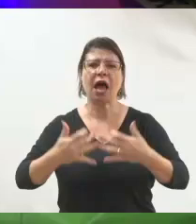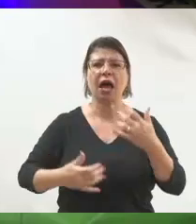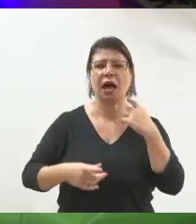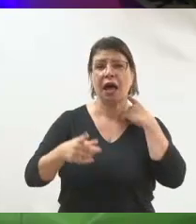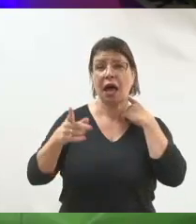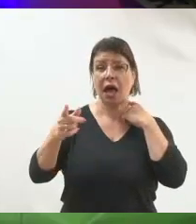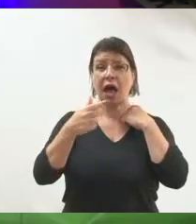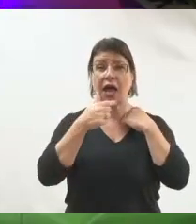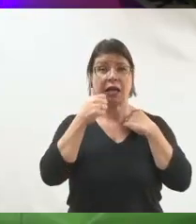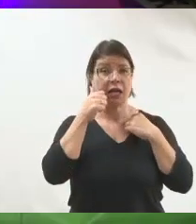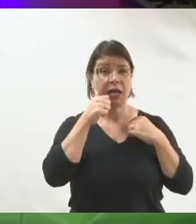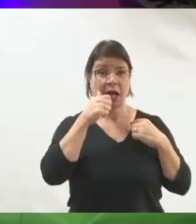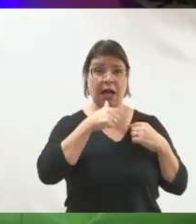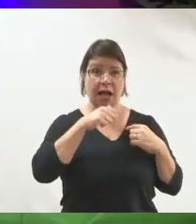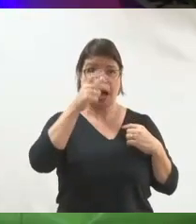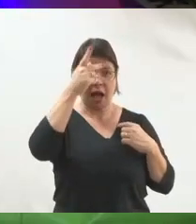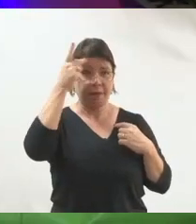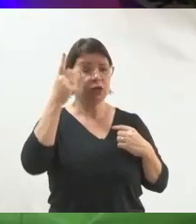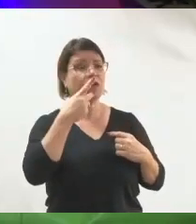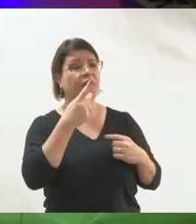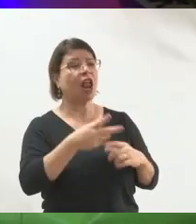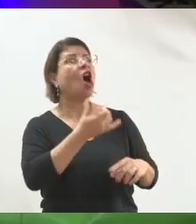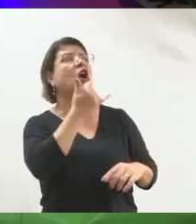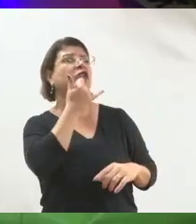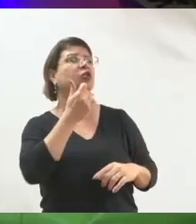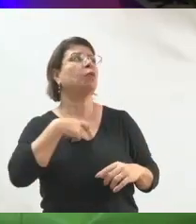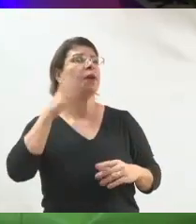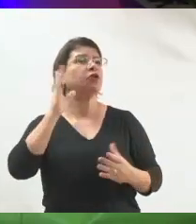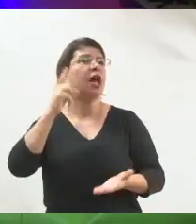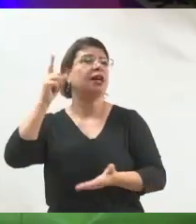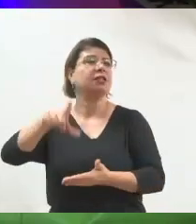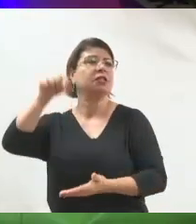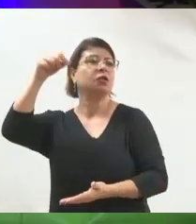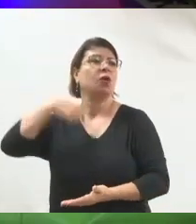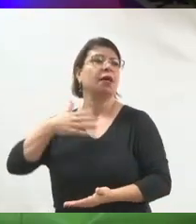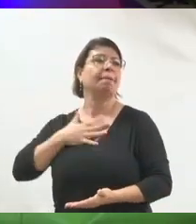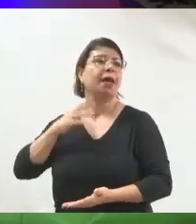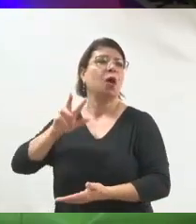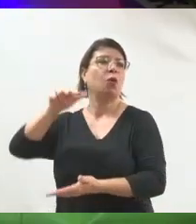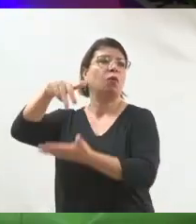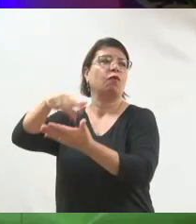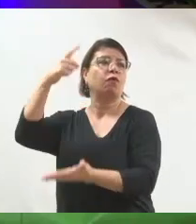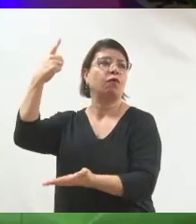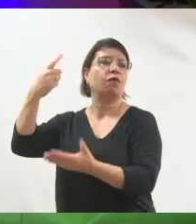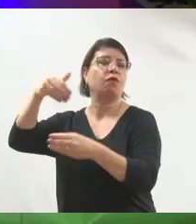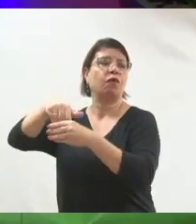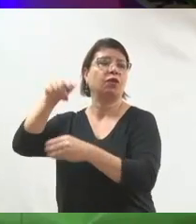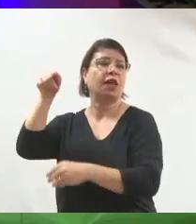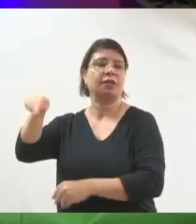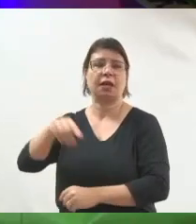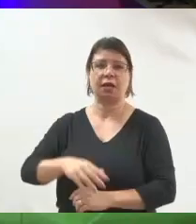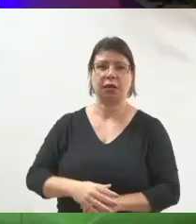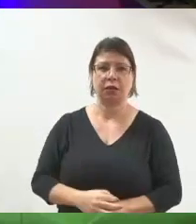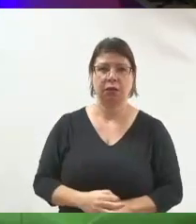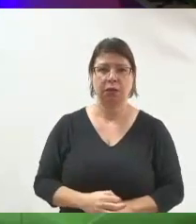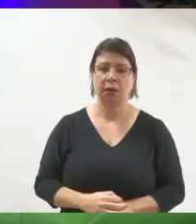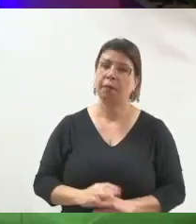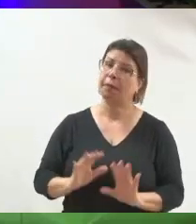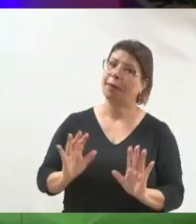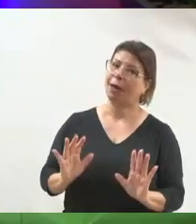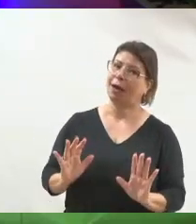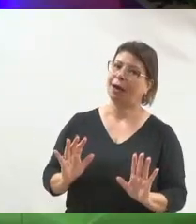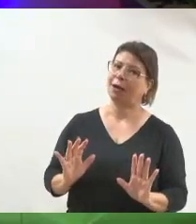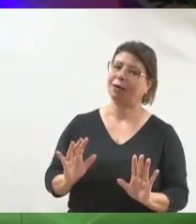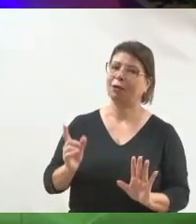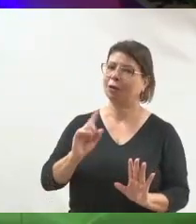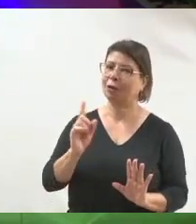com fulano. Se você já passou por essa situação, entenda o seguinte, o seu conteúdo é chato, ele não quer te ouvir,